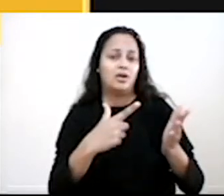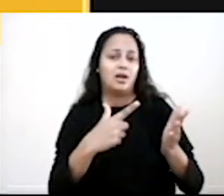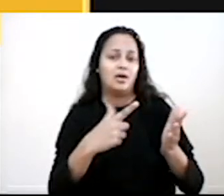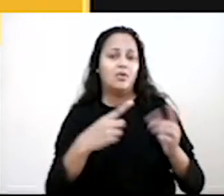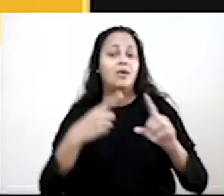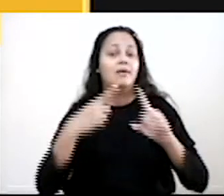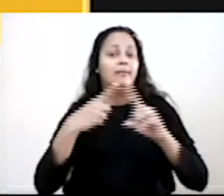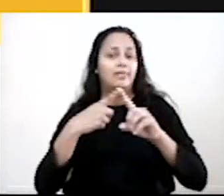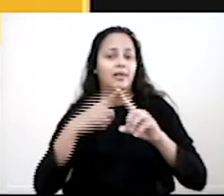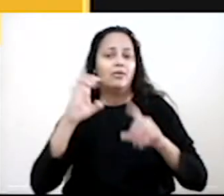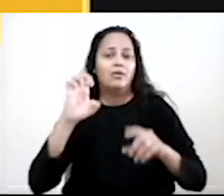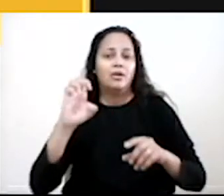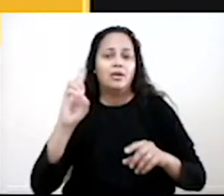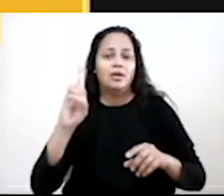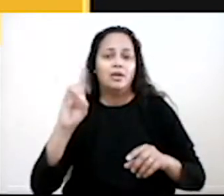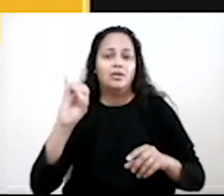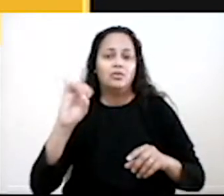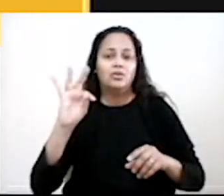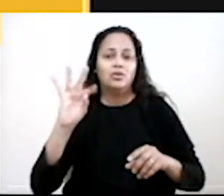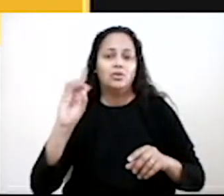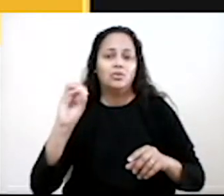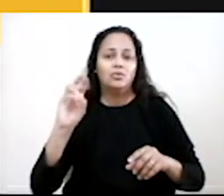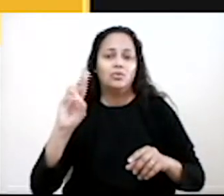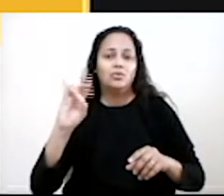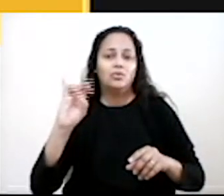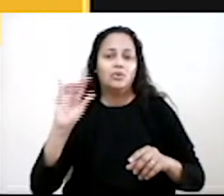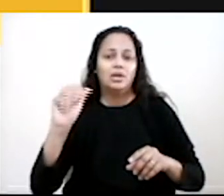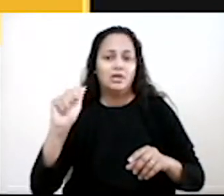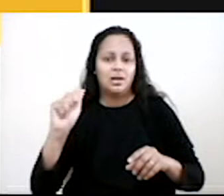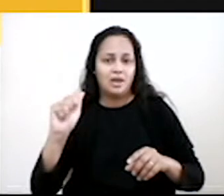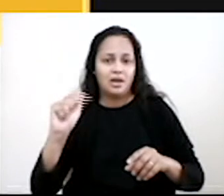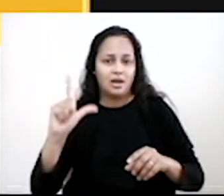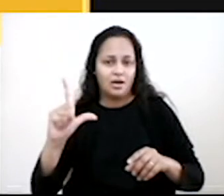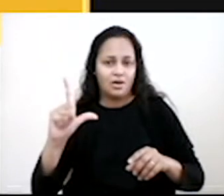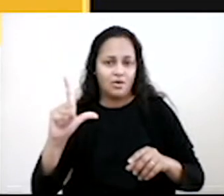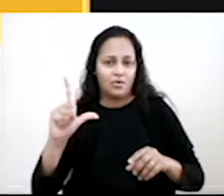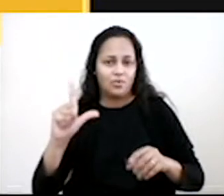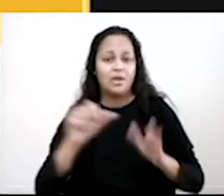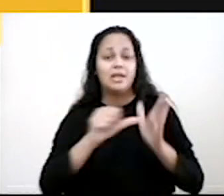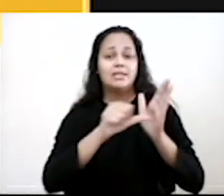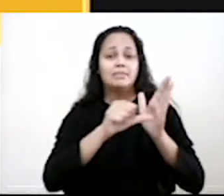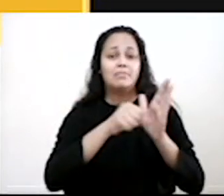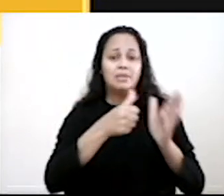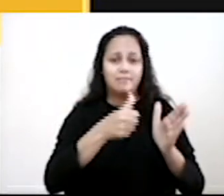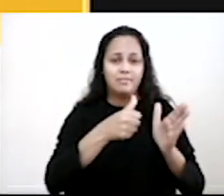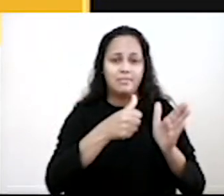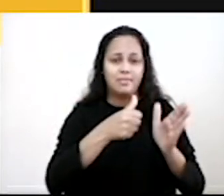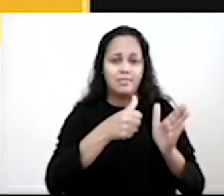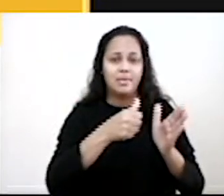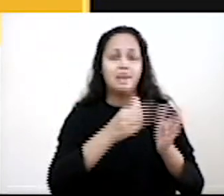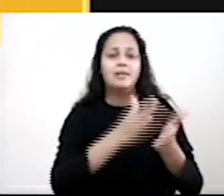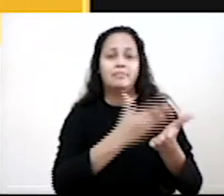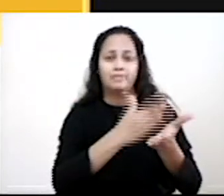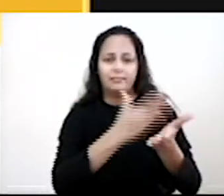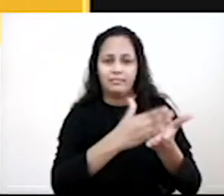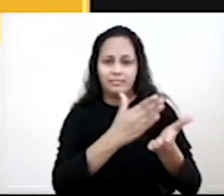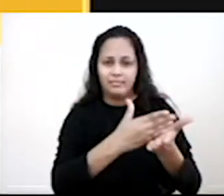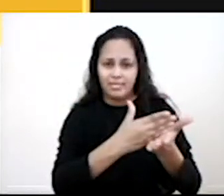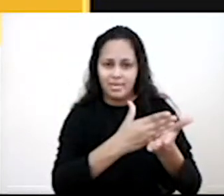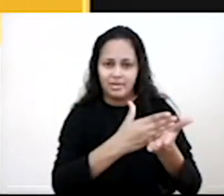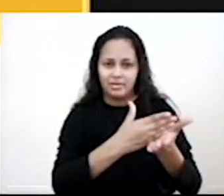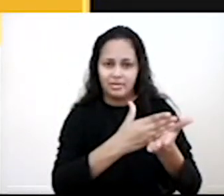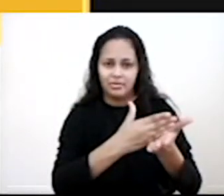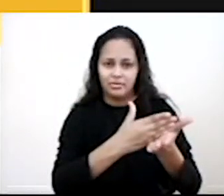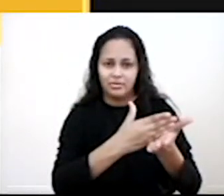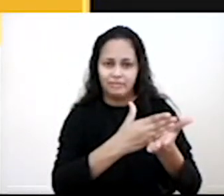Então, eu tenho aí o editorial. É aquele texto que vem logo nas primeiras páginas, que vai mostrar qual é a opinião que os jornalistas, que o